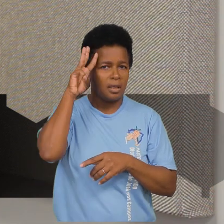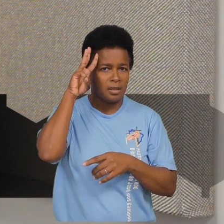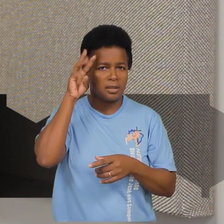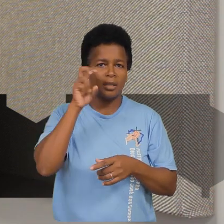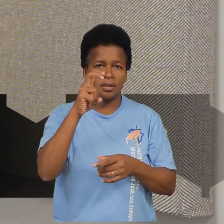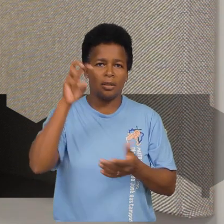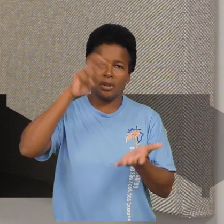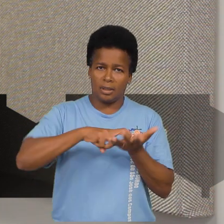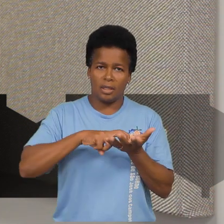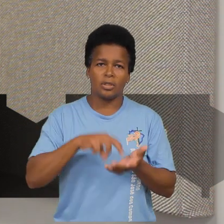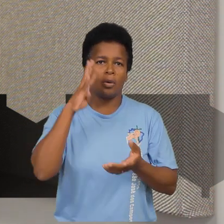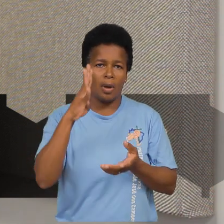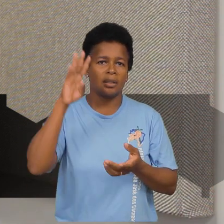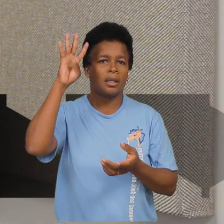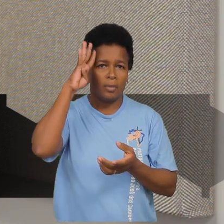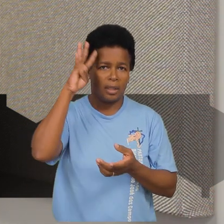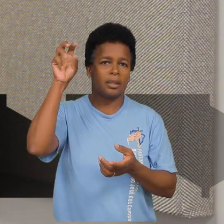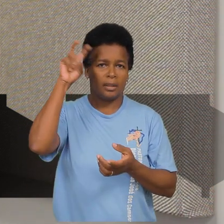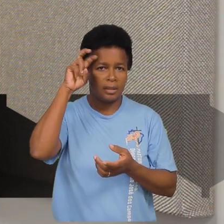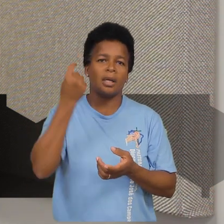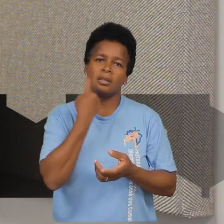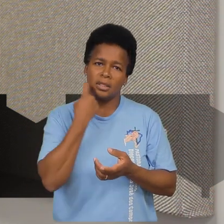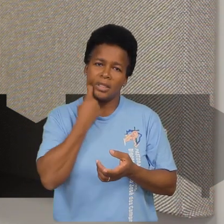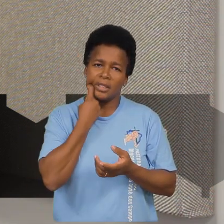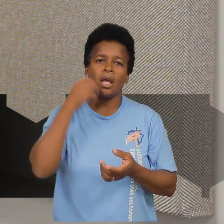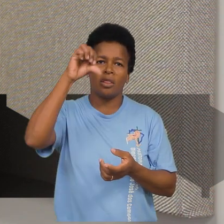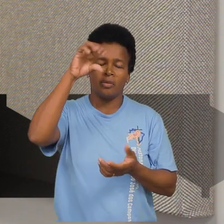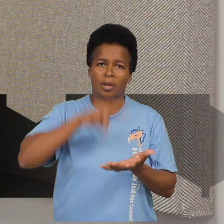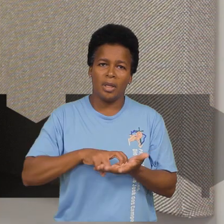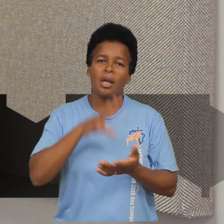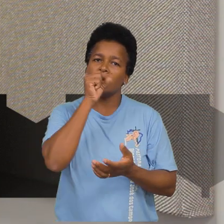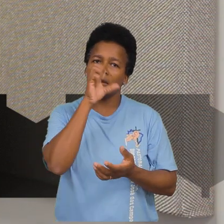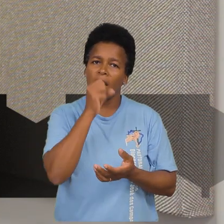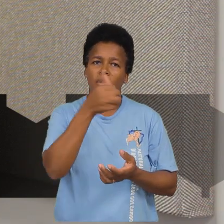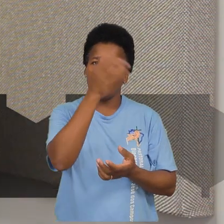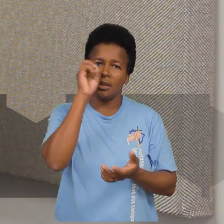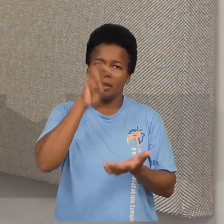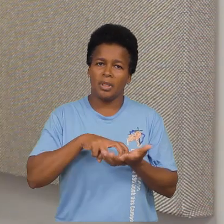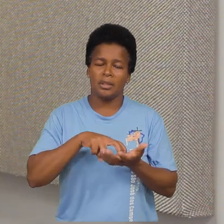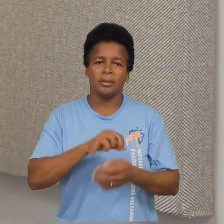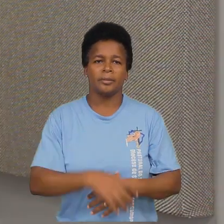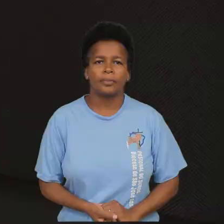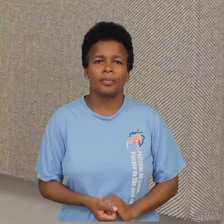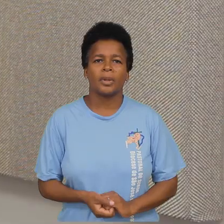na terça, cinco e meia da tarde, quarta, quinta e sexta, nove e meia da manhã, e sábado, às dez da manhã.